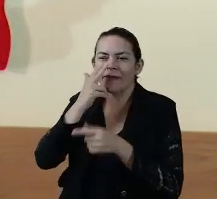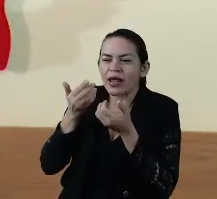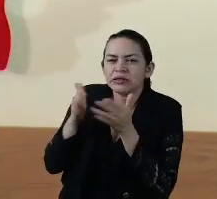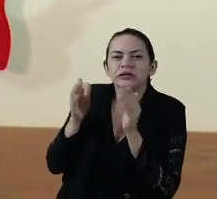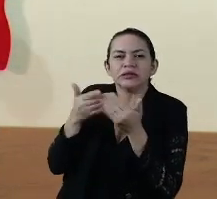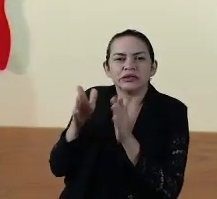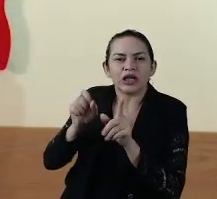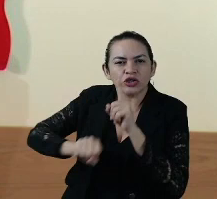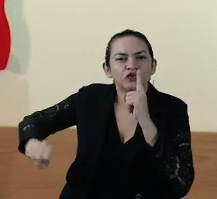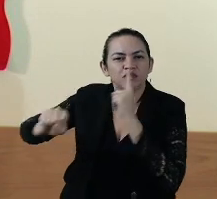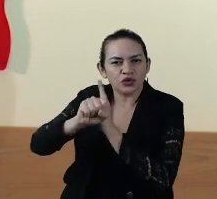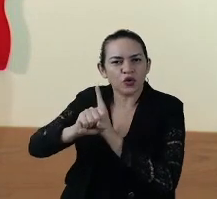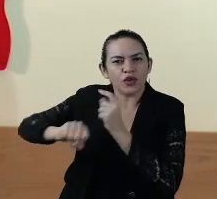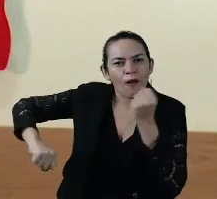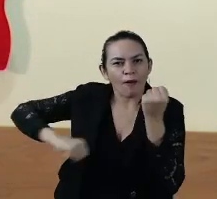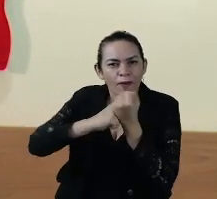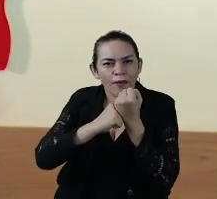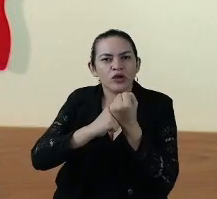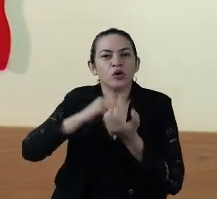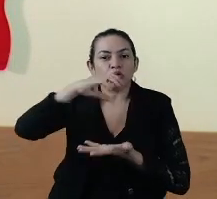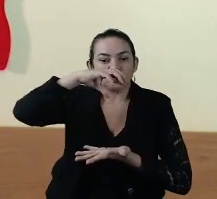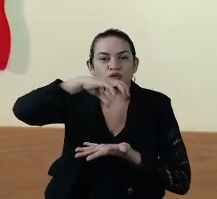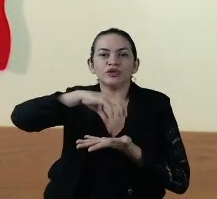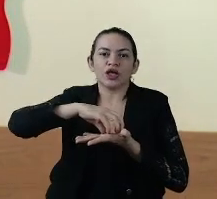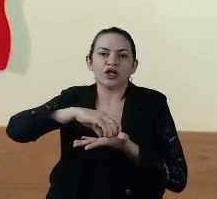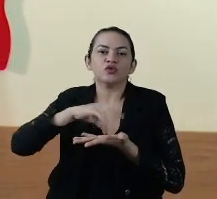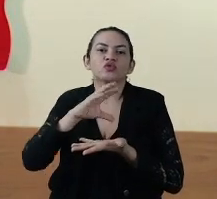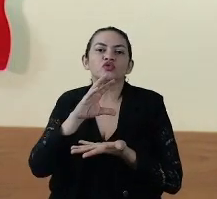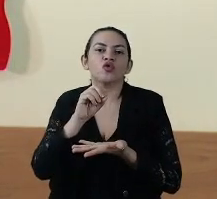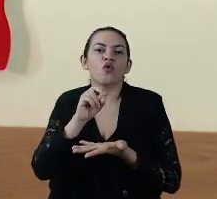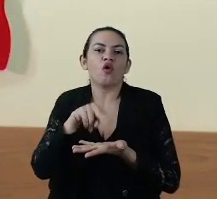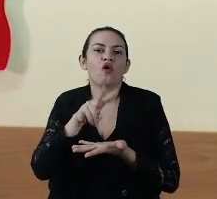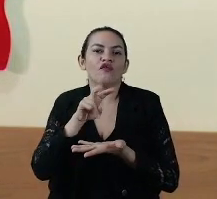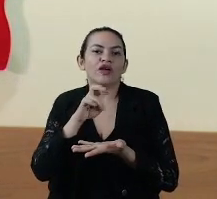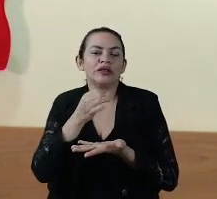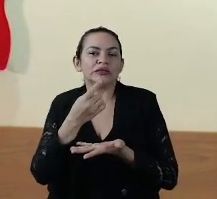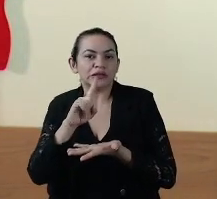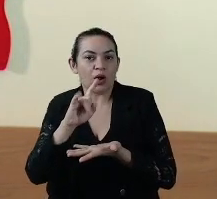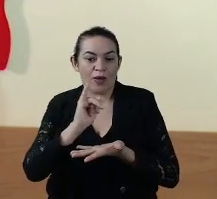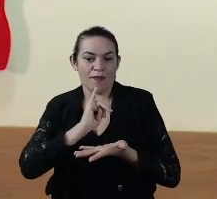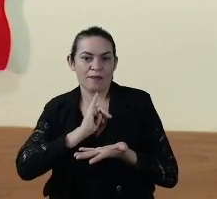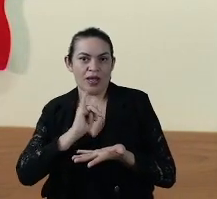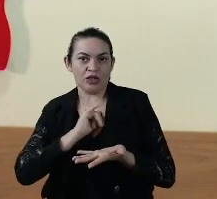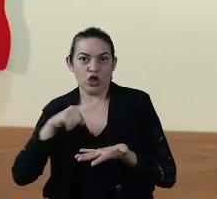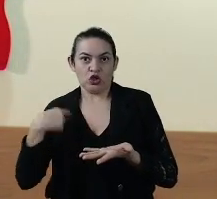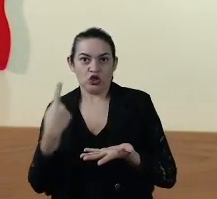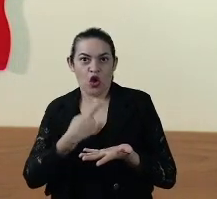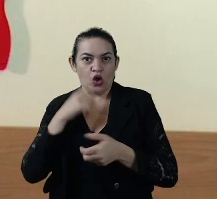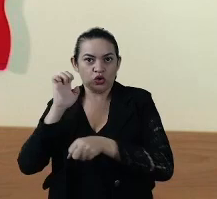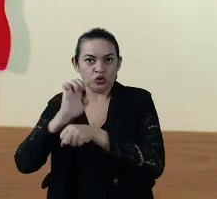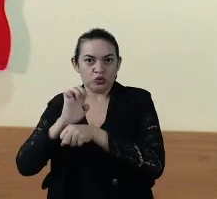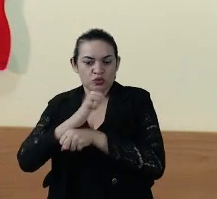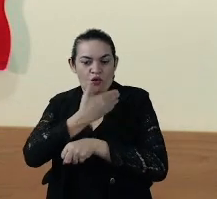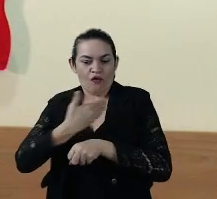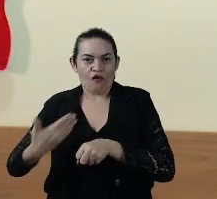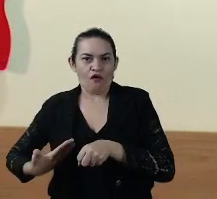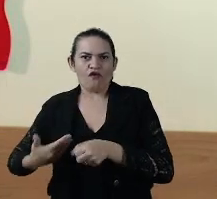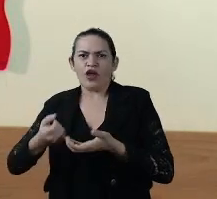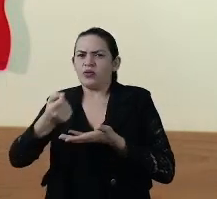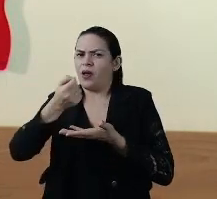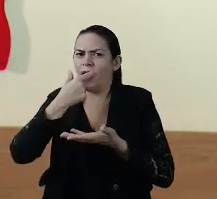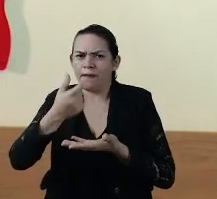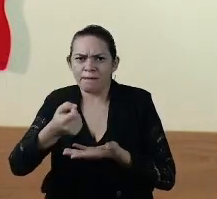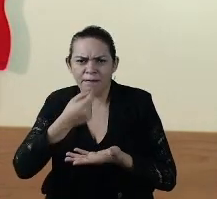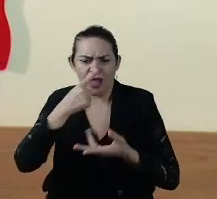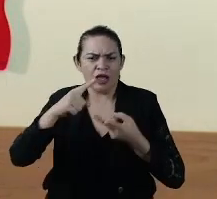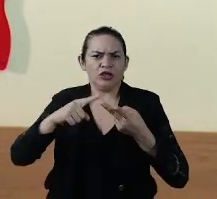iniciativa social, no centro de convenções de Imperatriz, nós estamos entrando com os medicamentos, com os remédios, e também com as